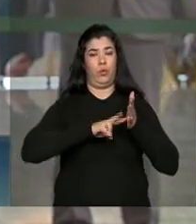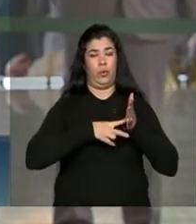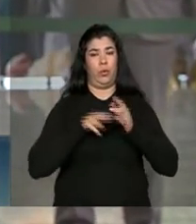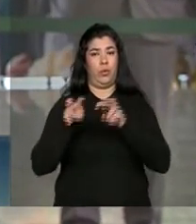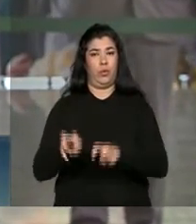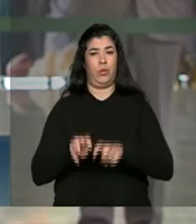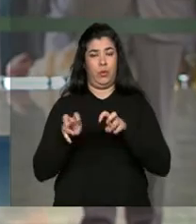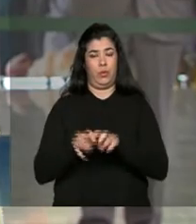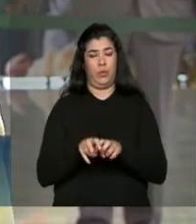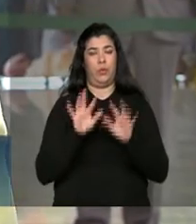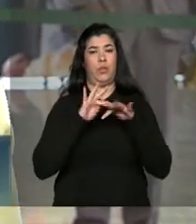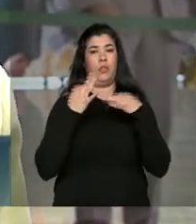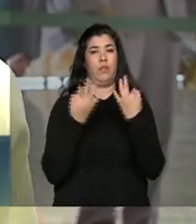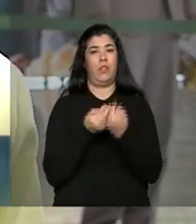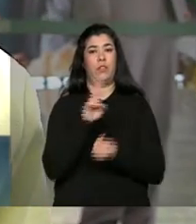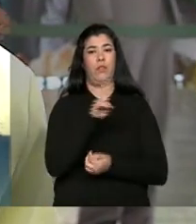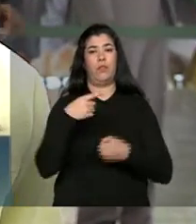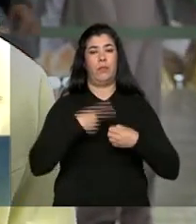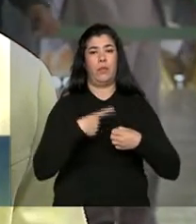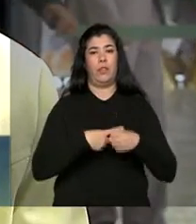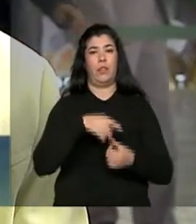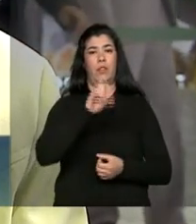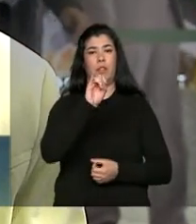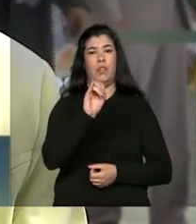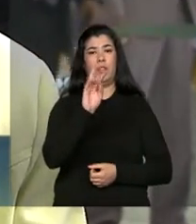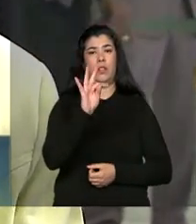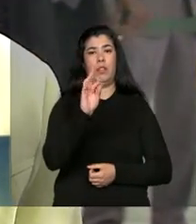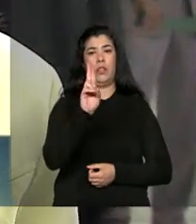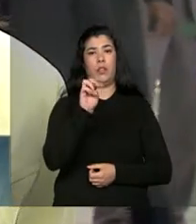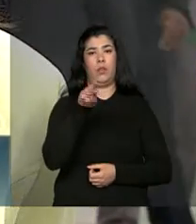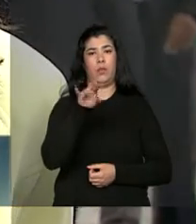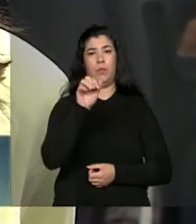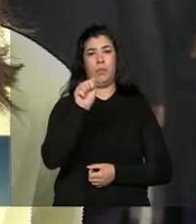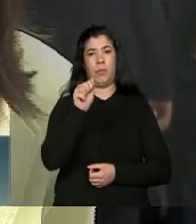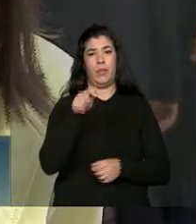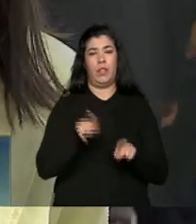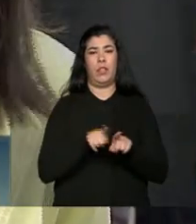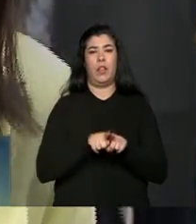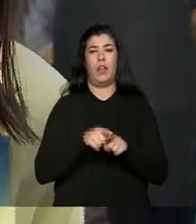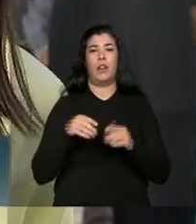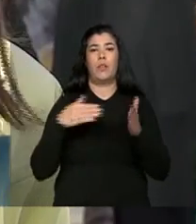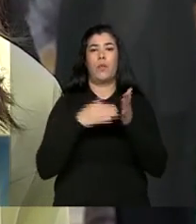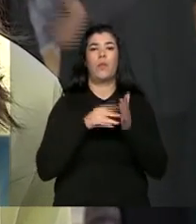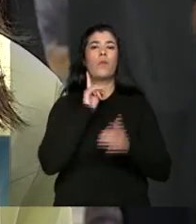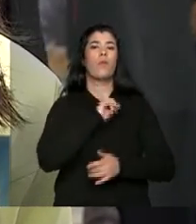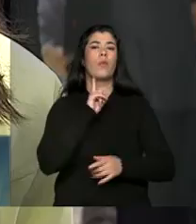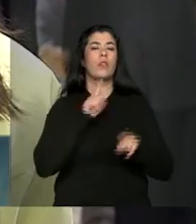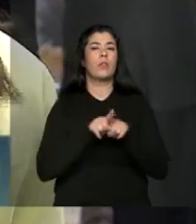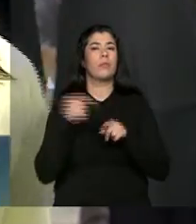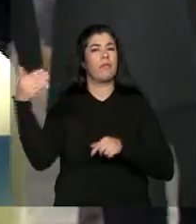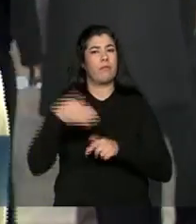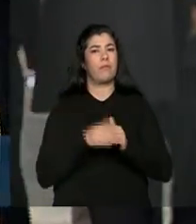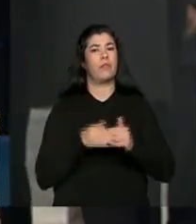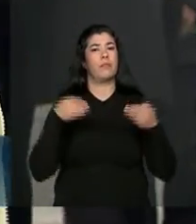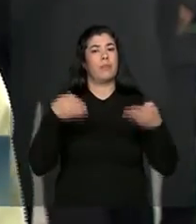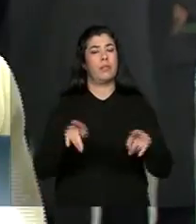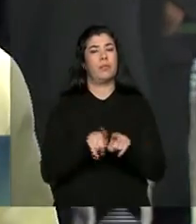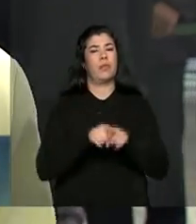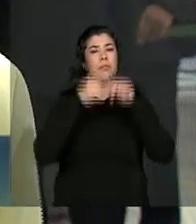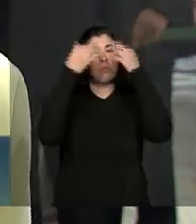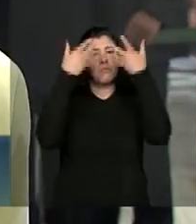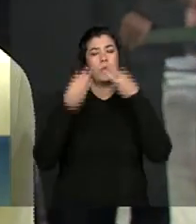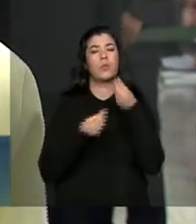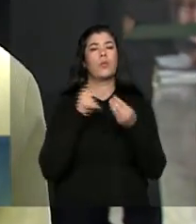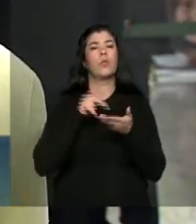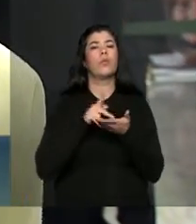Familiares da cidade de Itumbiara, em Goiás, divisa ali com Minas Gerais. Ele veio participar desse evento e conta um pouquinho para a gente